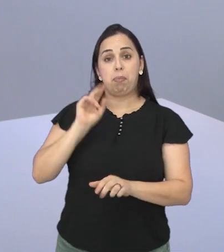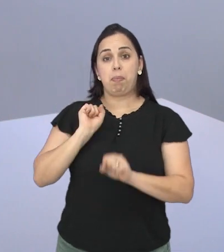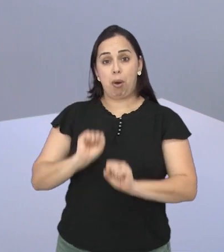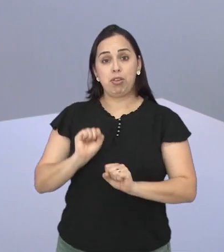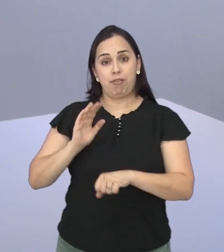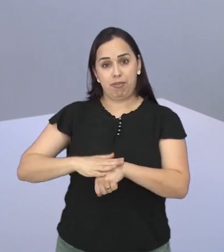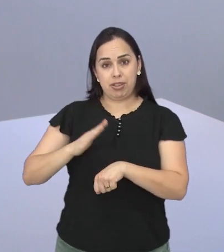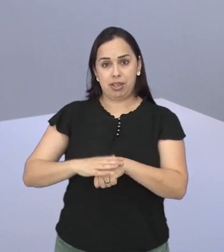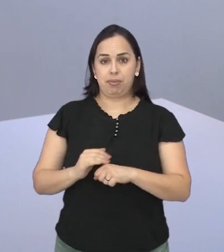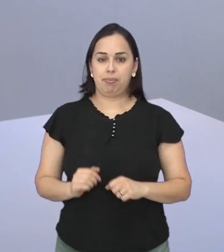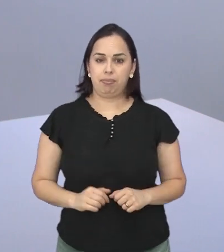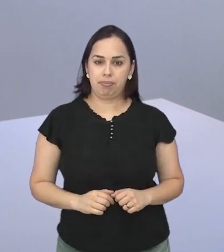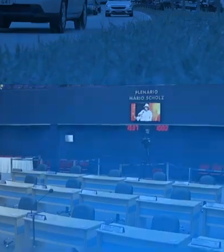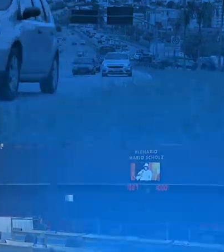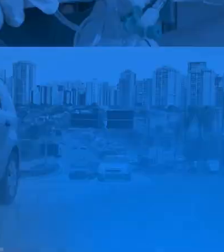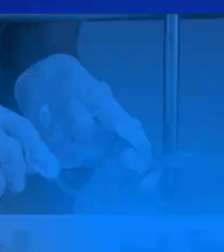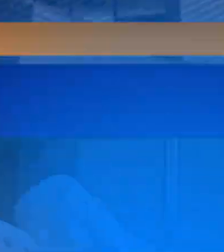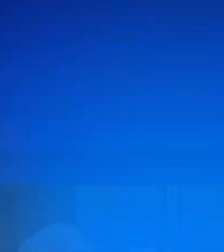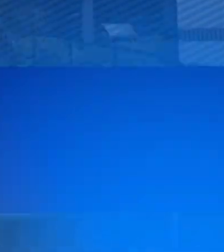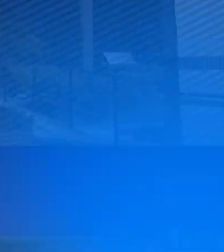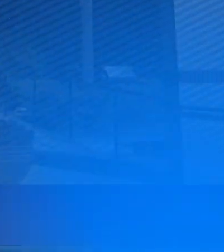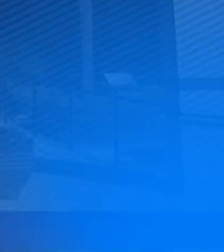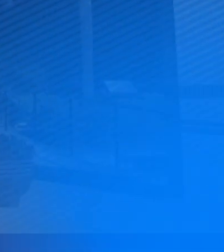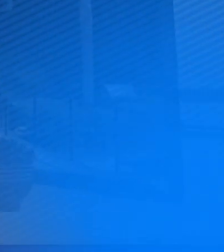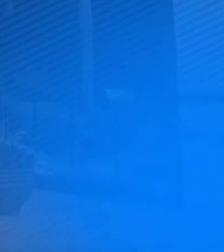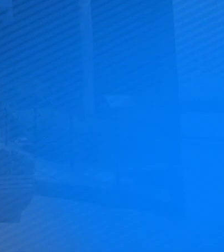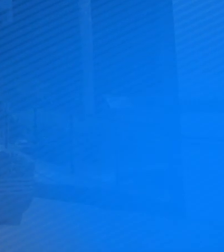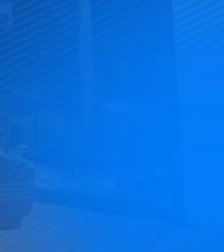através das suas comissões e aí